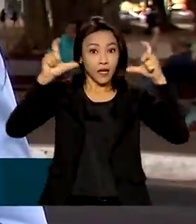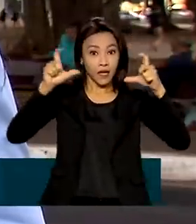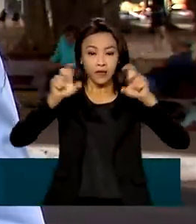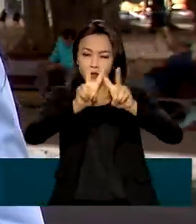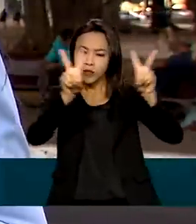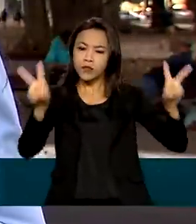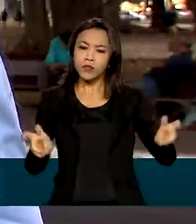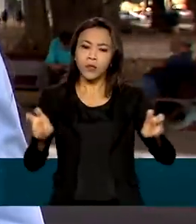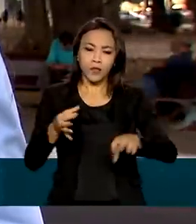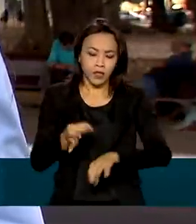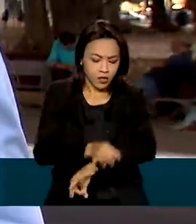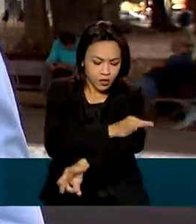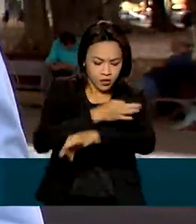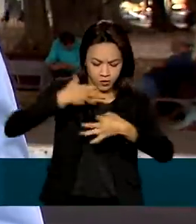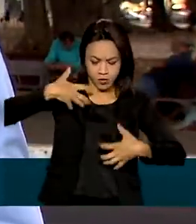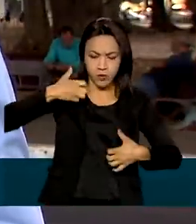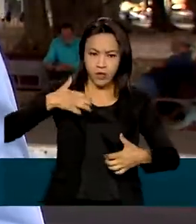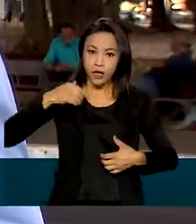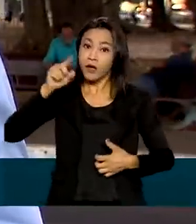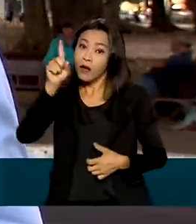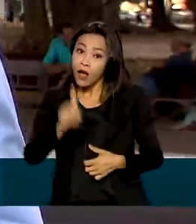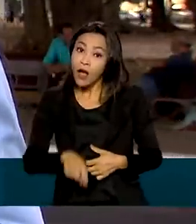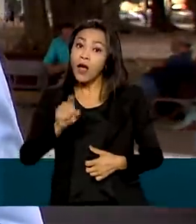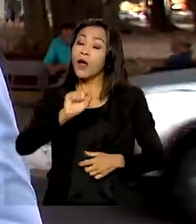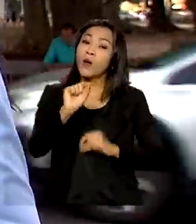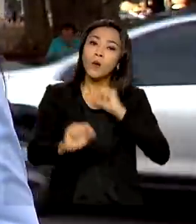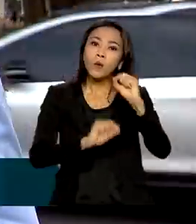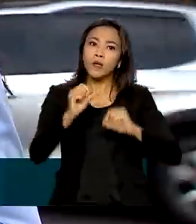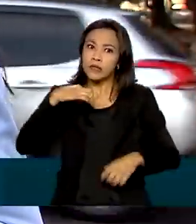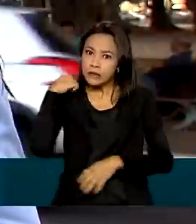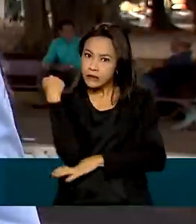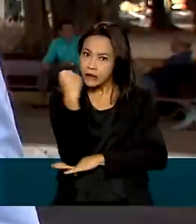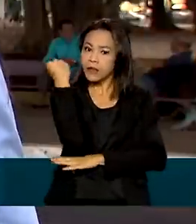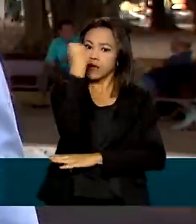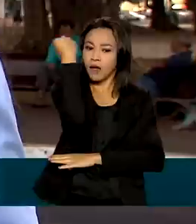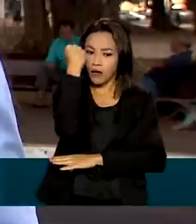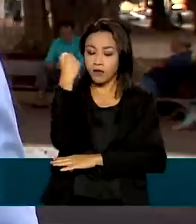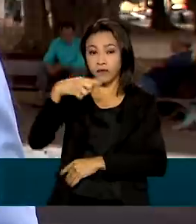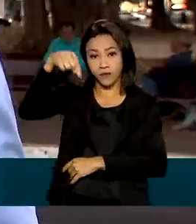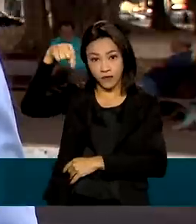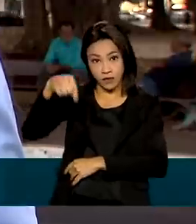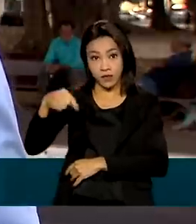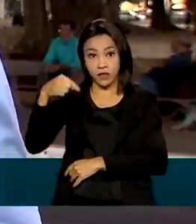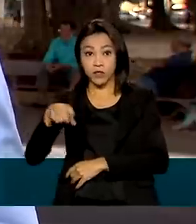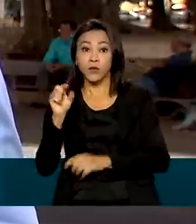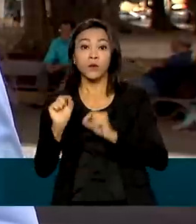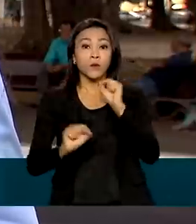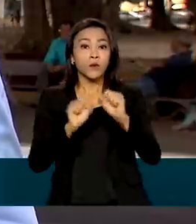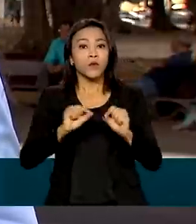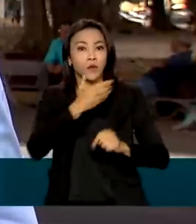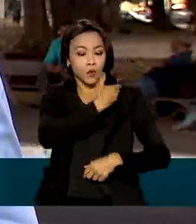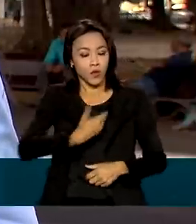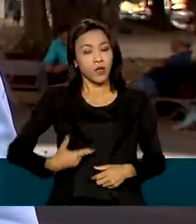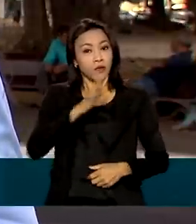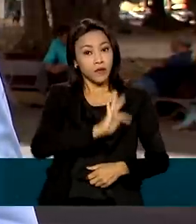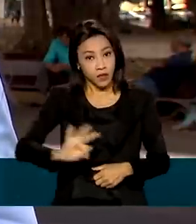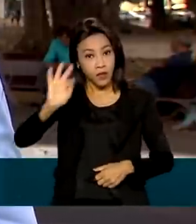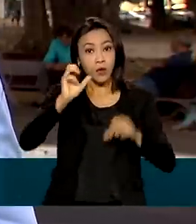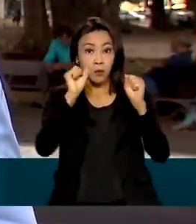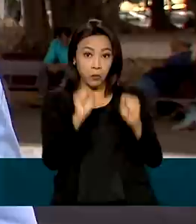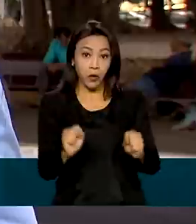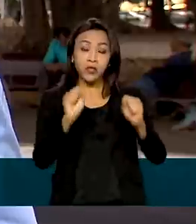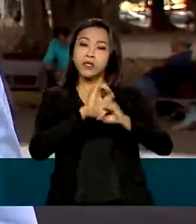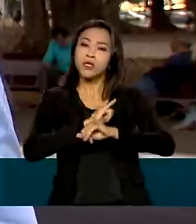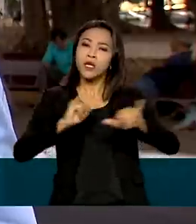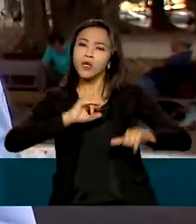varíola dos macacos constitui uma situação de excepcional gravidade. A partir dessa classificação, o governo federal pode declarar